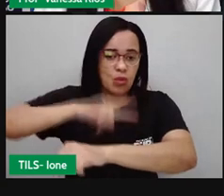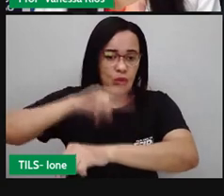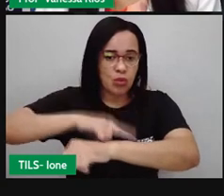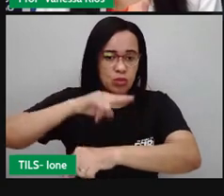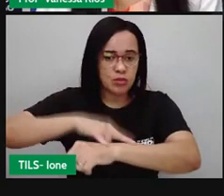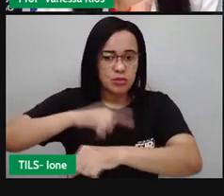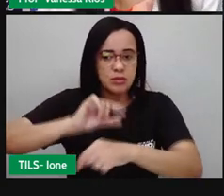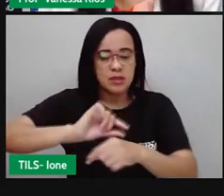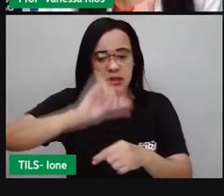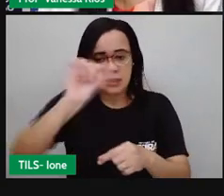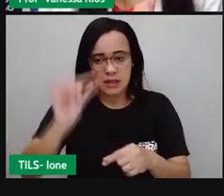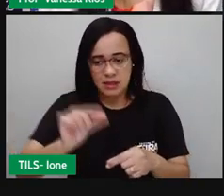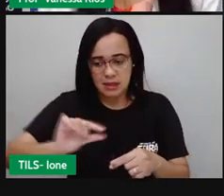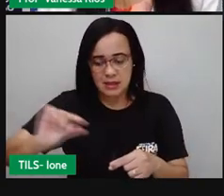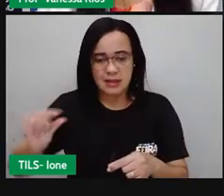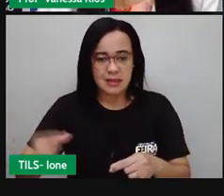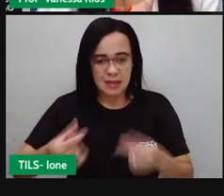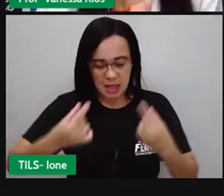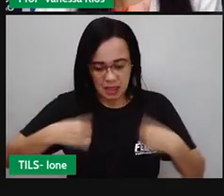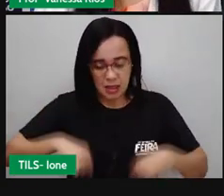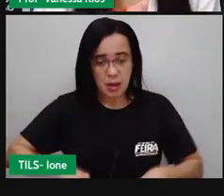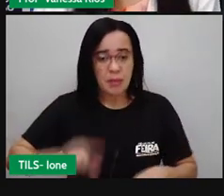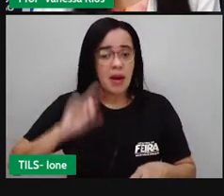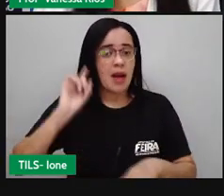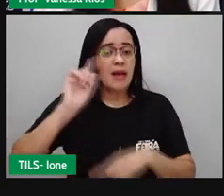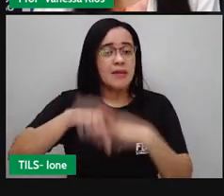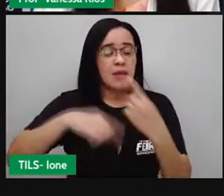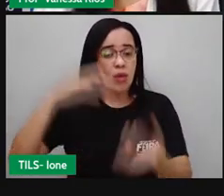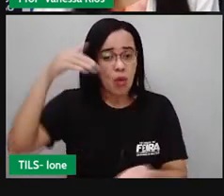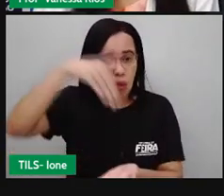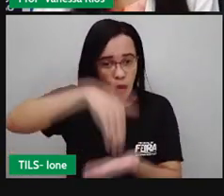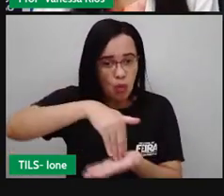urinárias para serem eliminados pelo corpo.